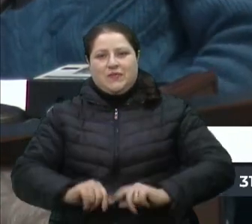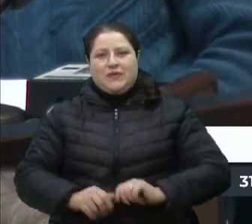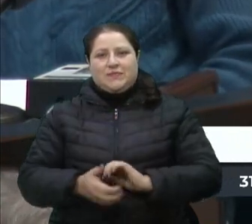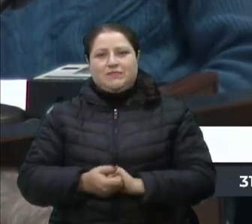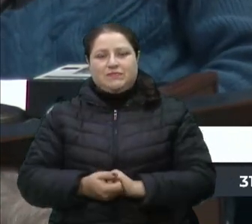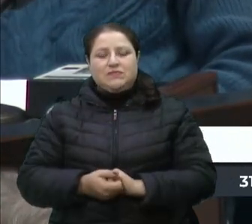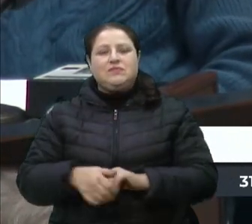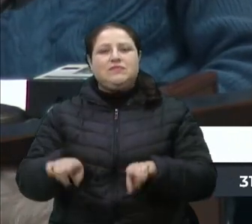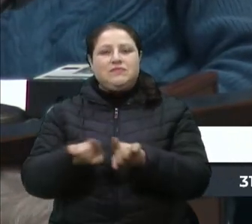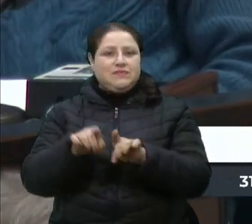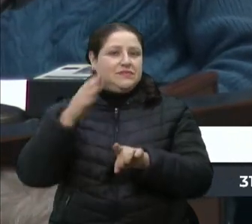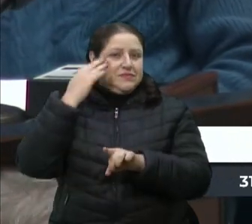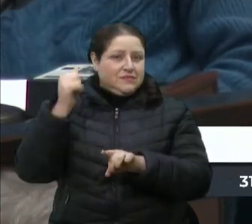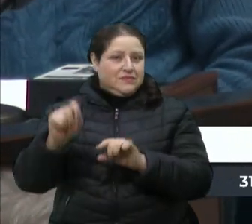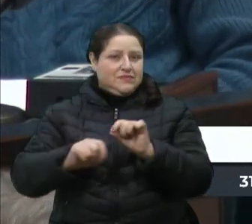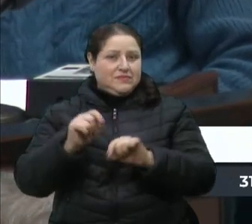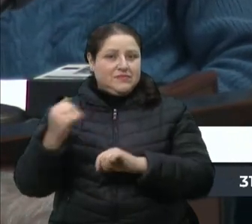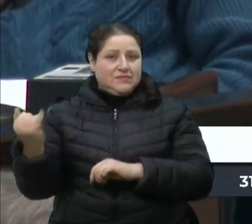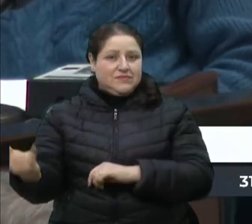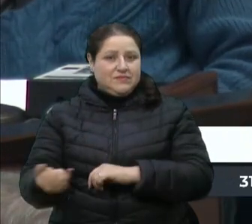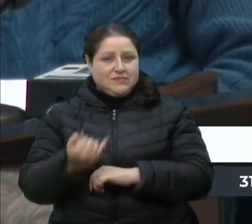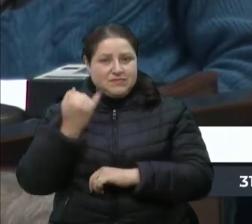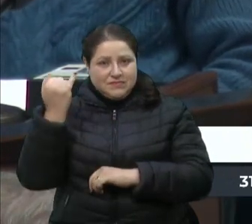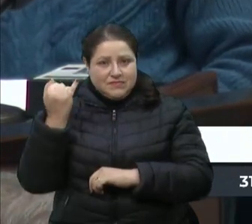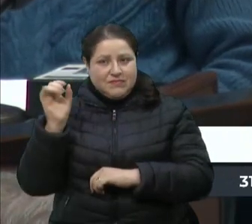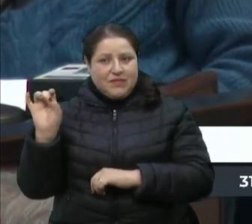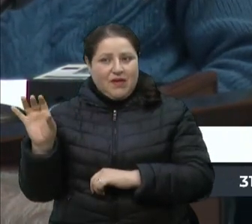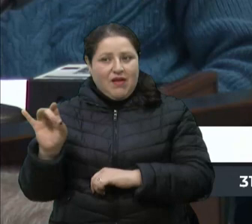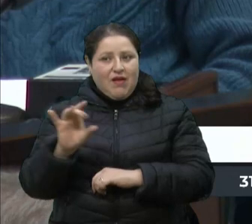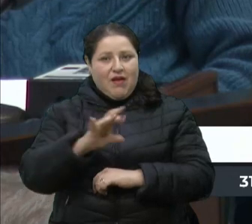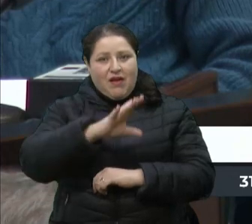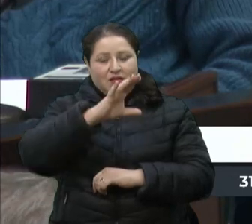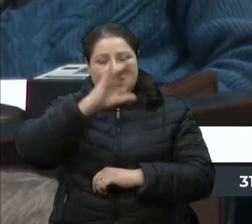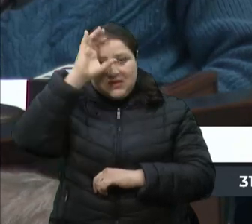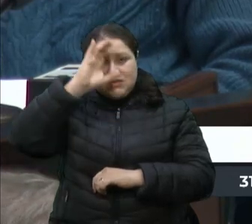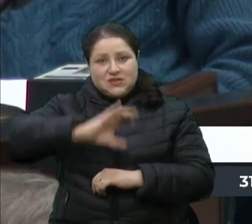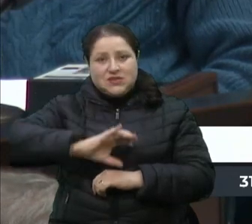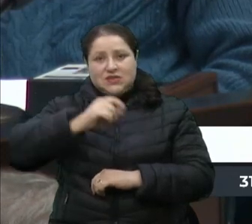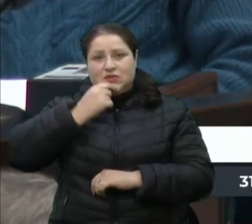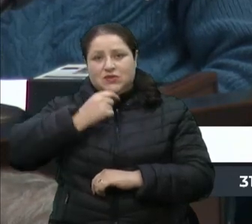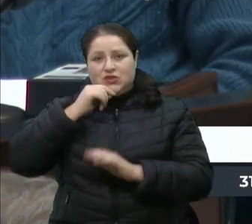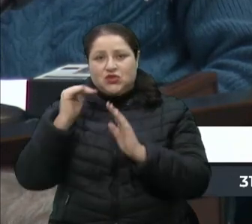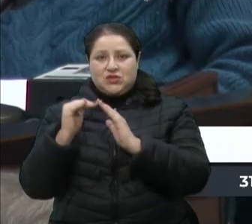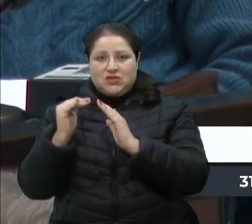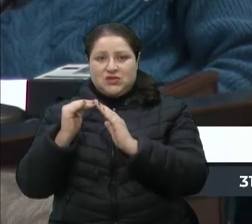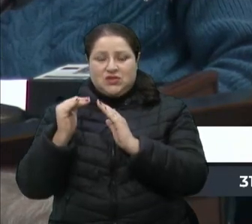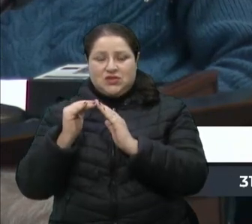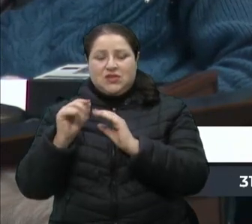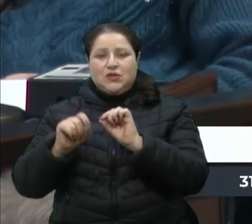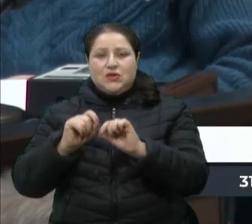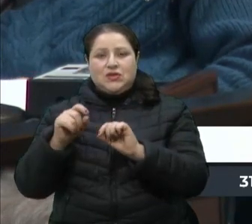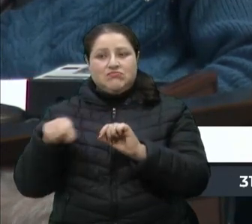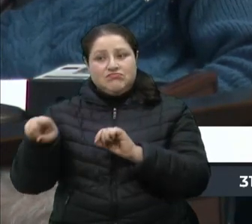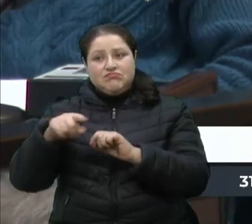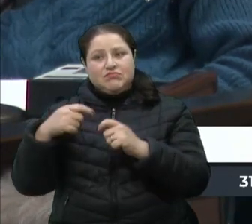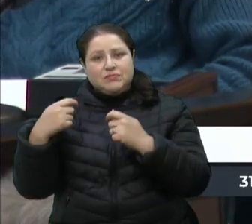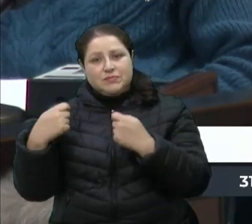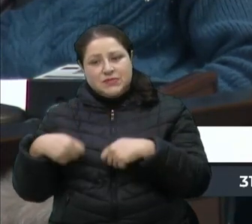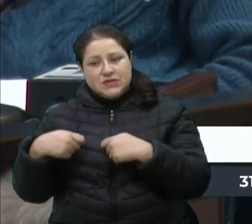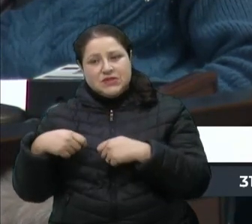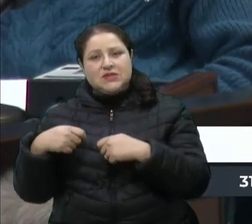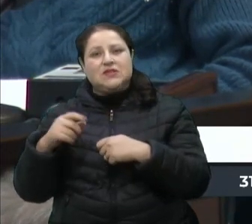da importância que tem a cada cidadão caxiense de poder também ter